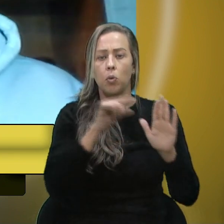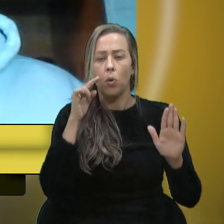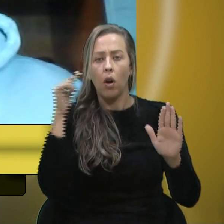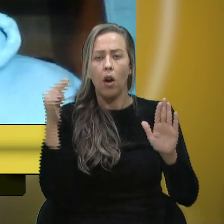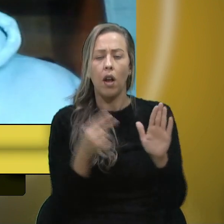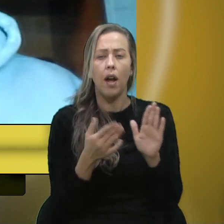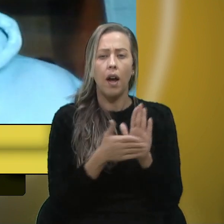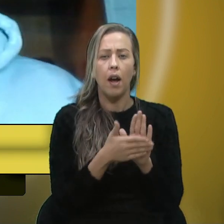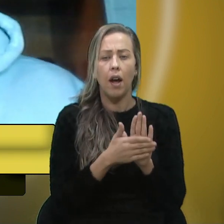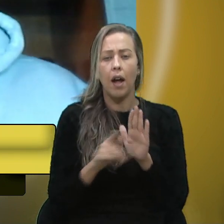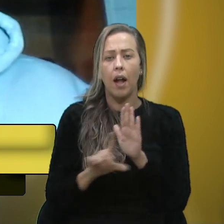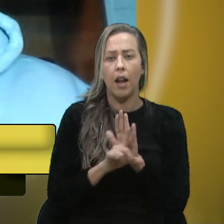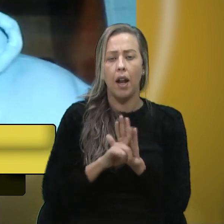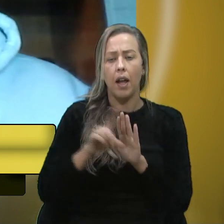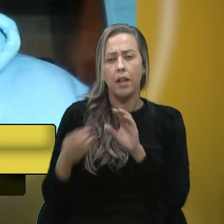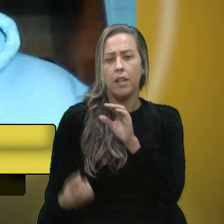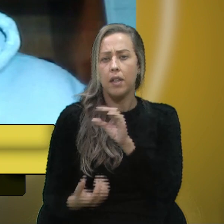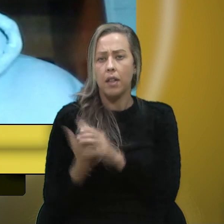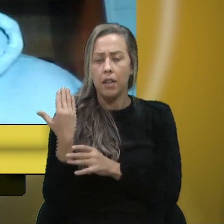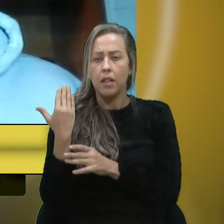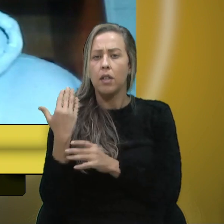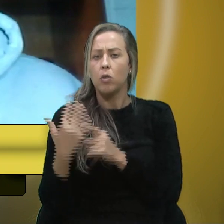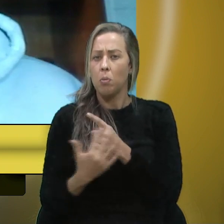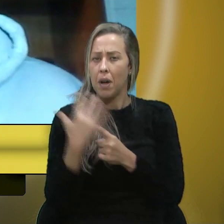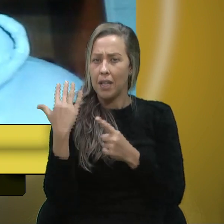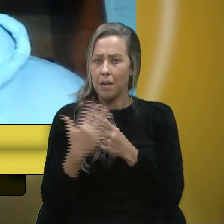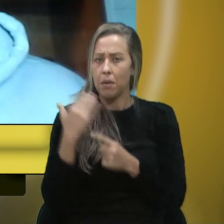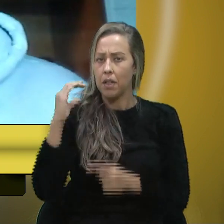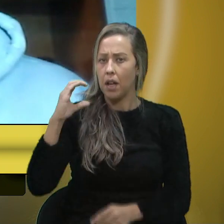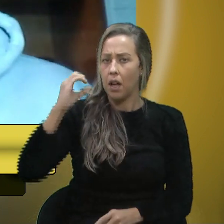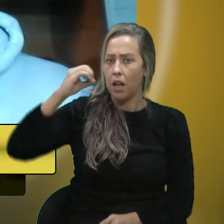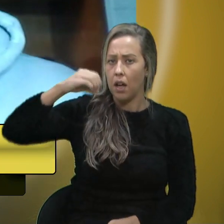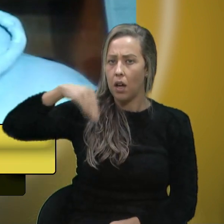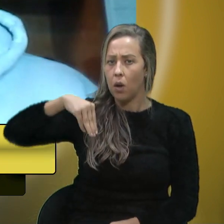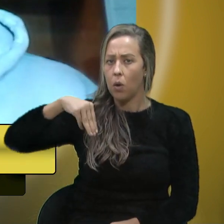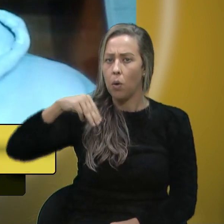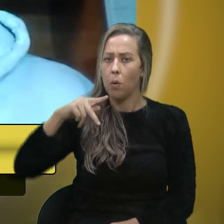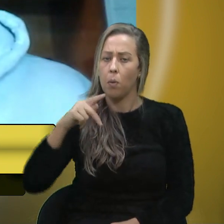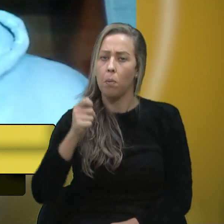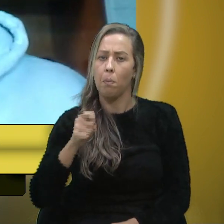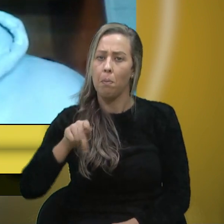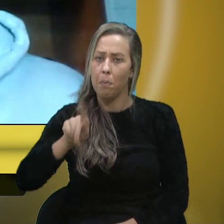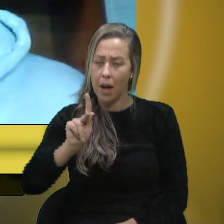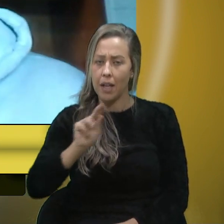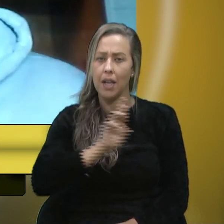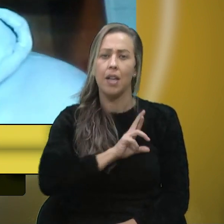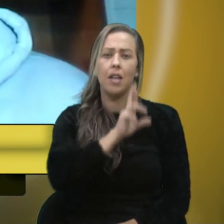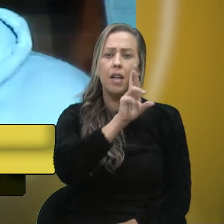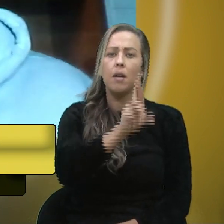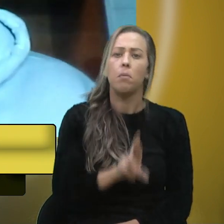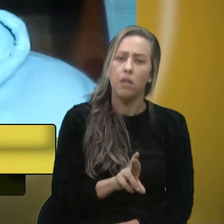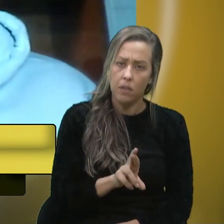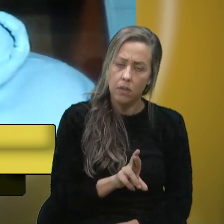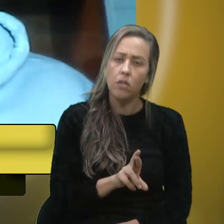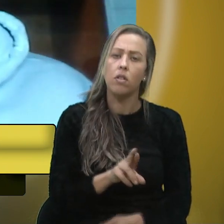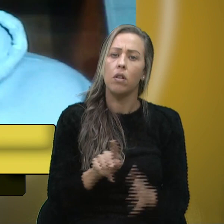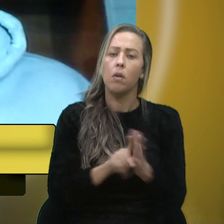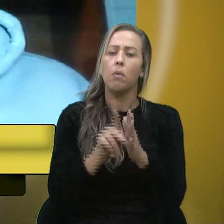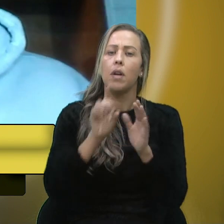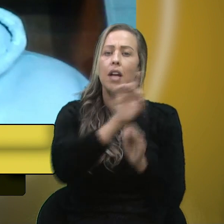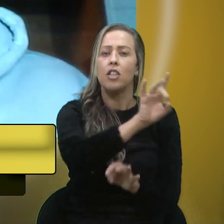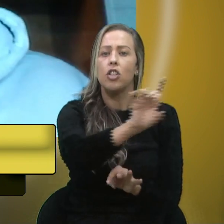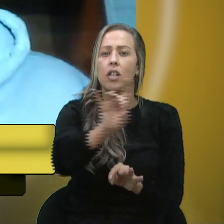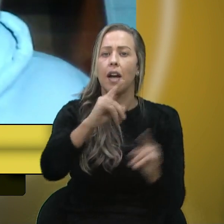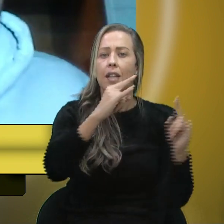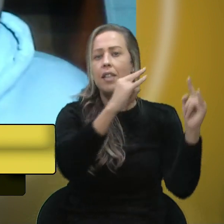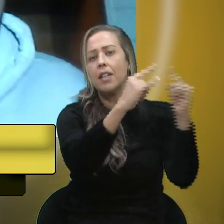e surge de uma demanda do compac e de representantes de entidades que